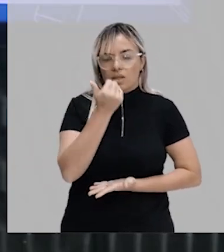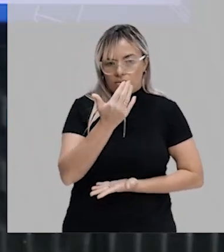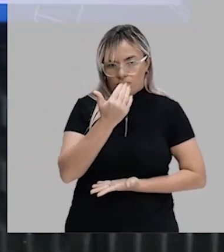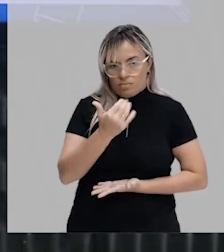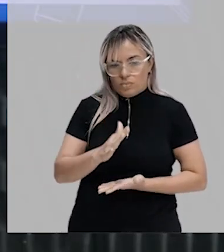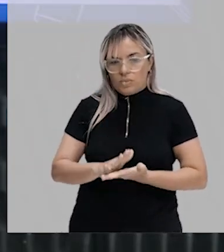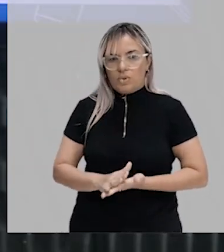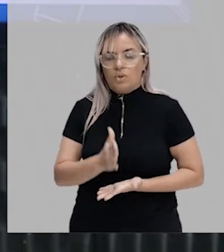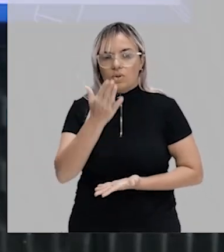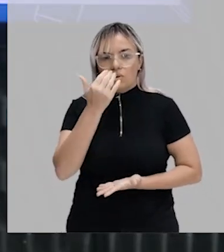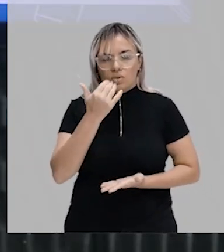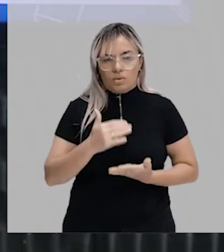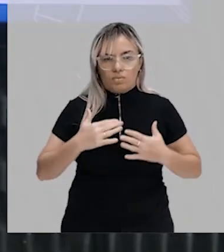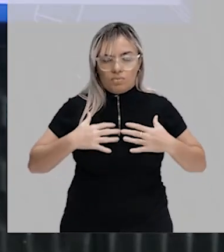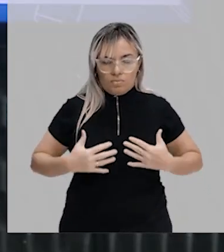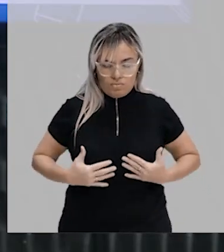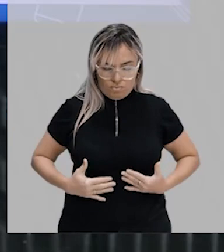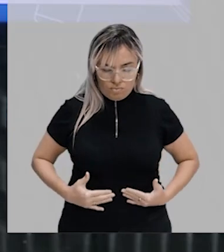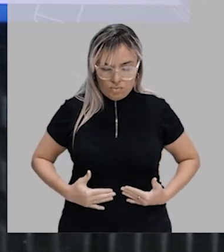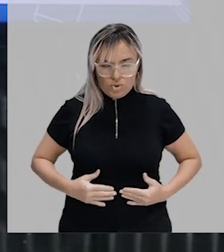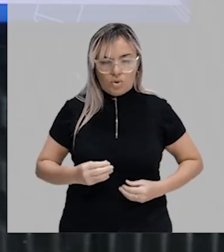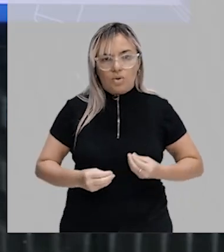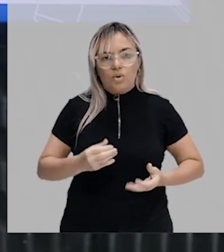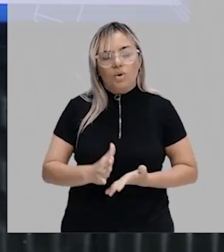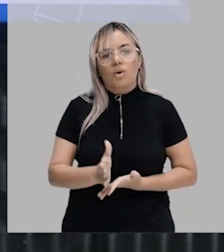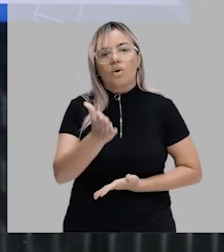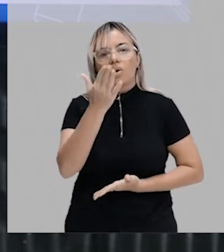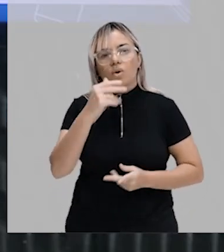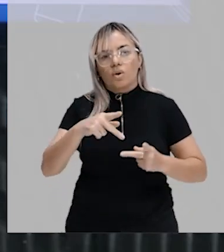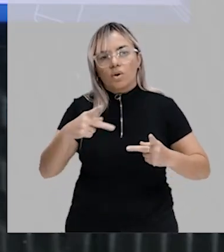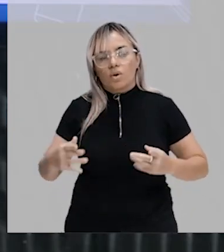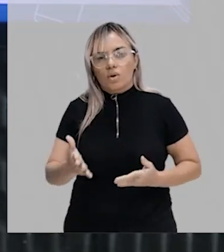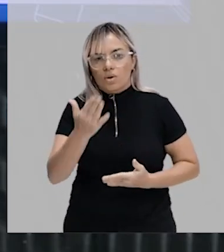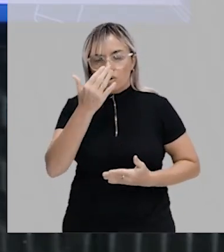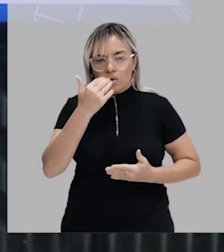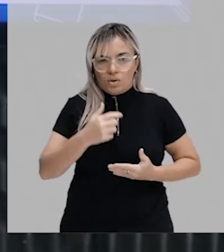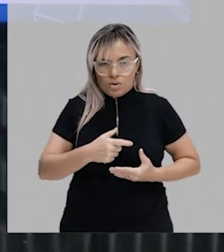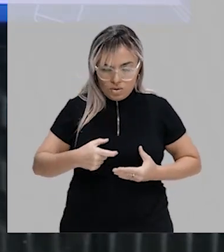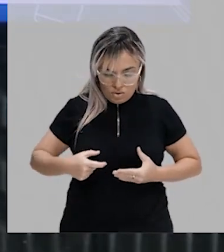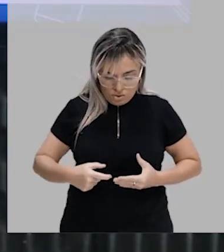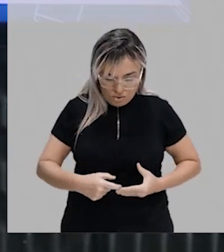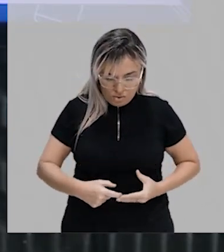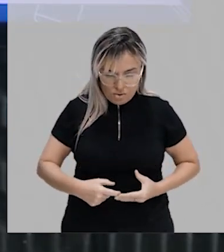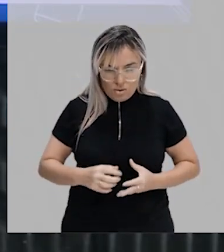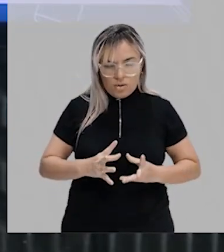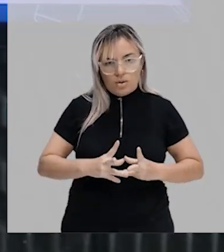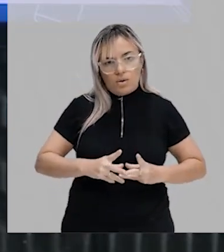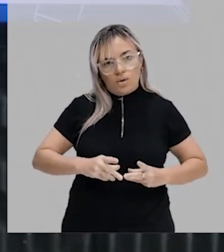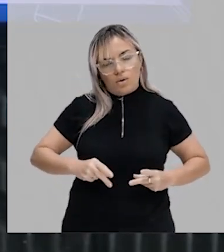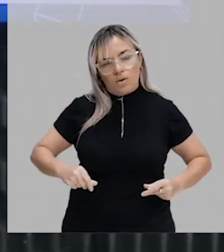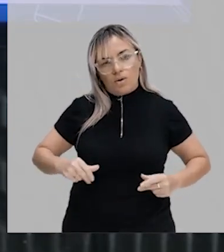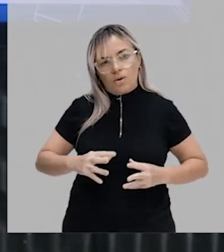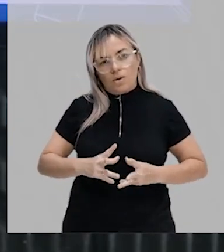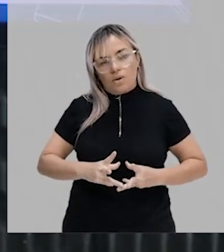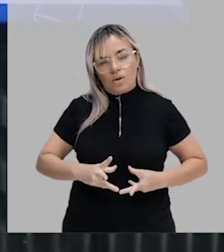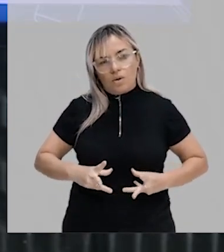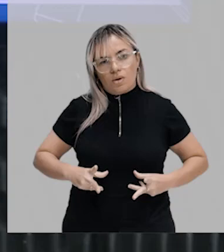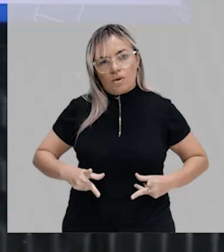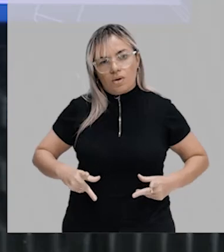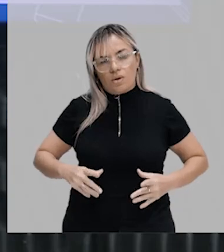que eu consumo. Então, quando eu como proteína, o meu intestino vai degradar essas proteínas,